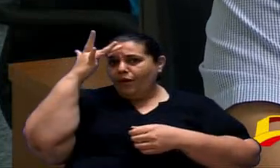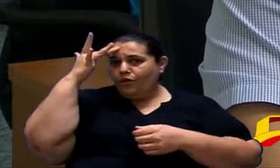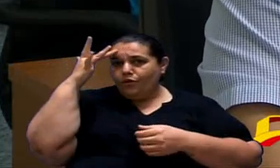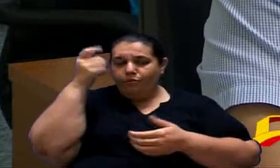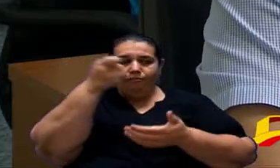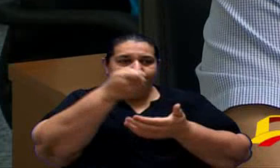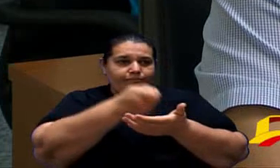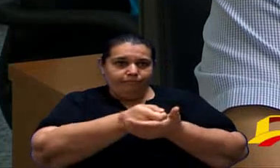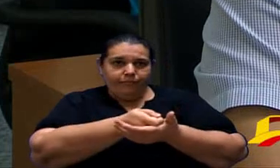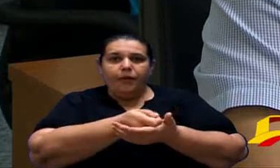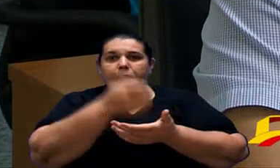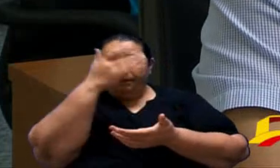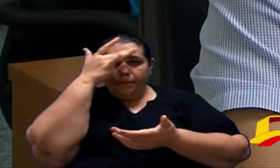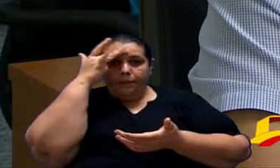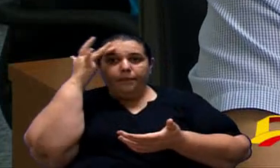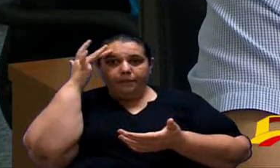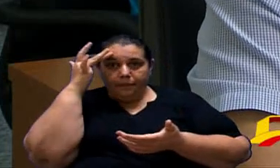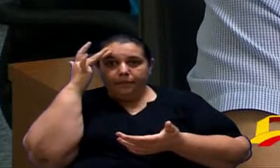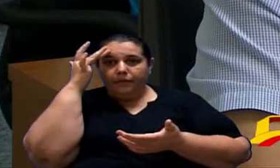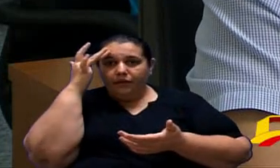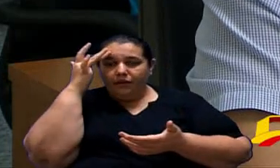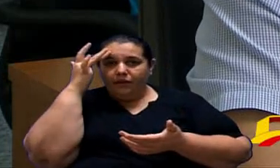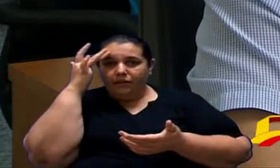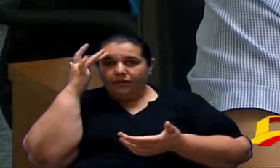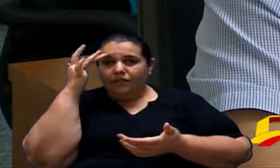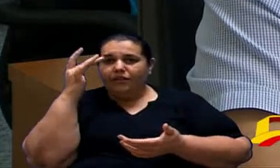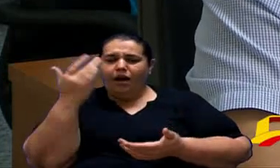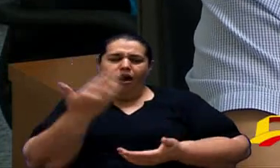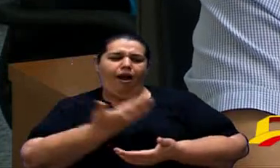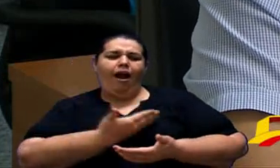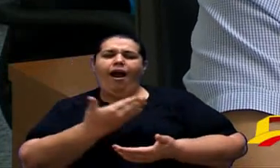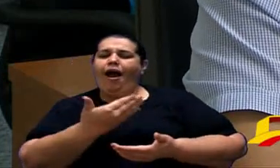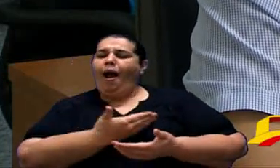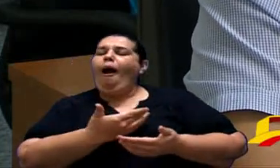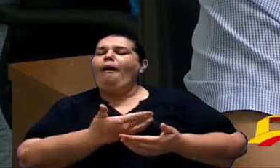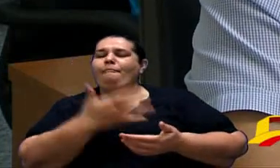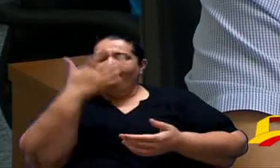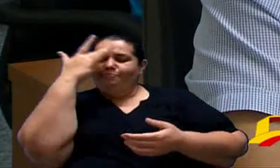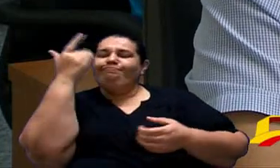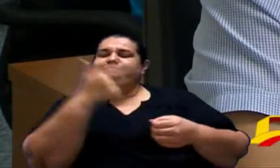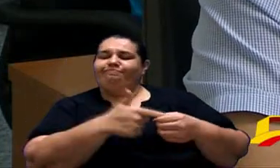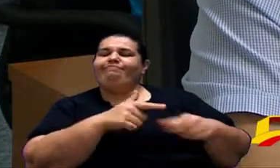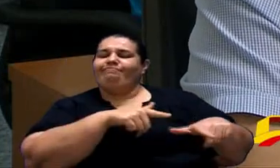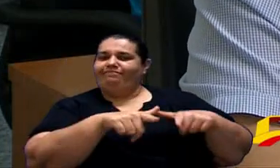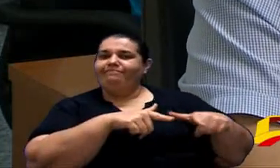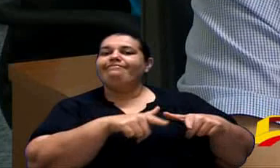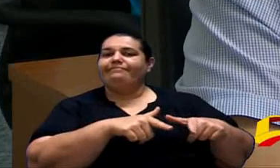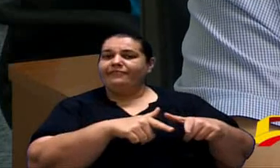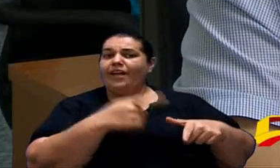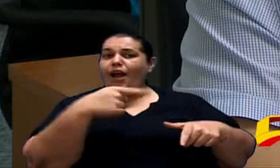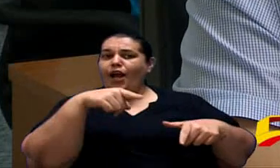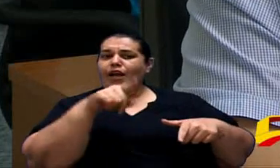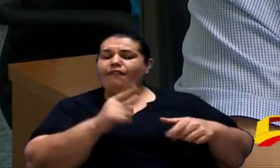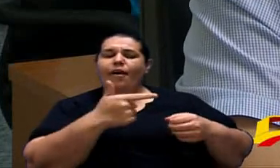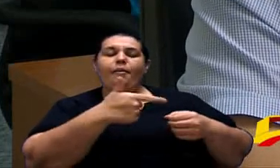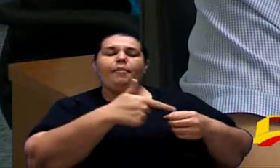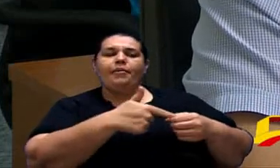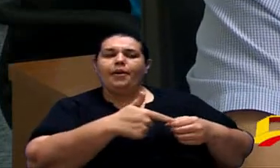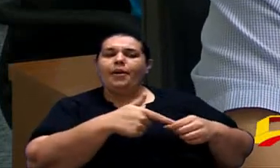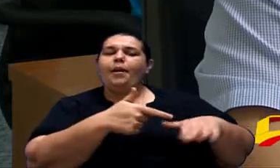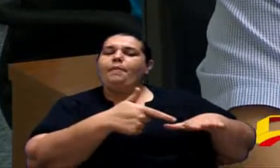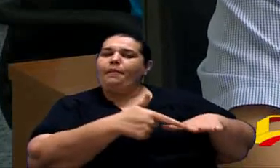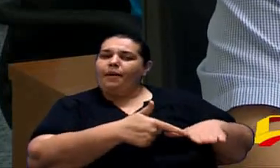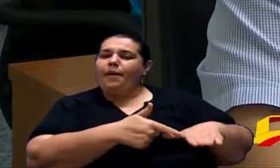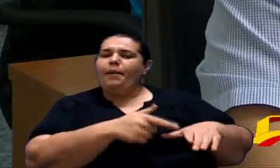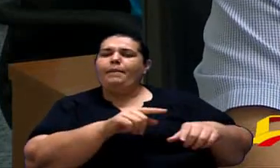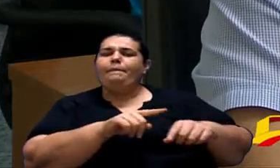a gente tem pessoas que são amigos do frentista que eles vão lá para abastecer mas vai para